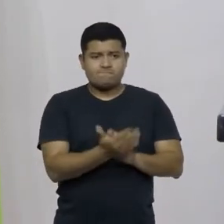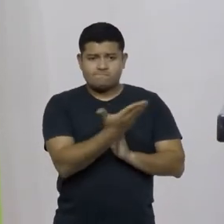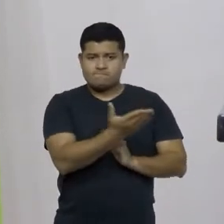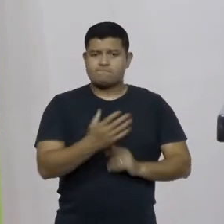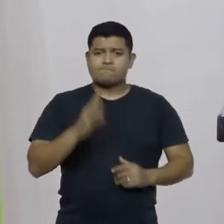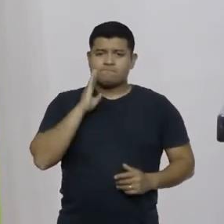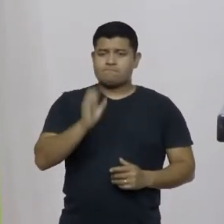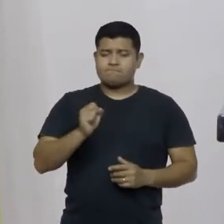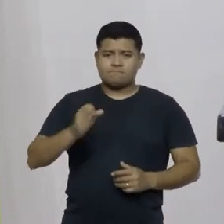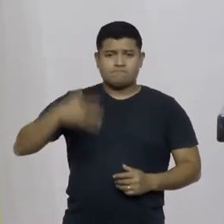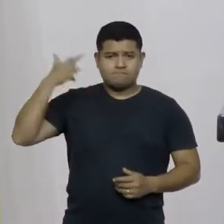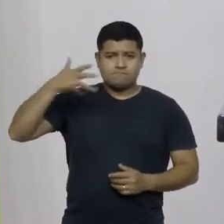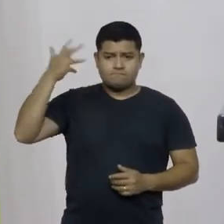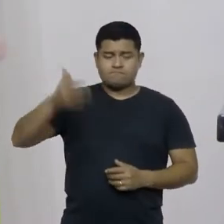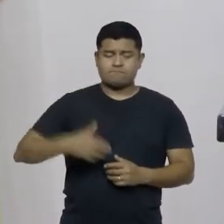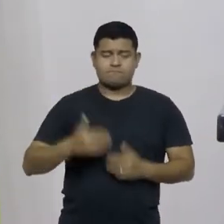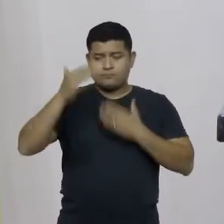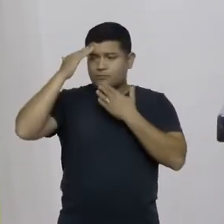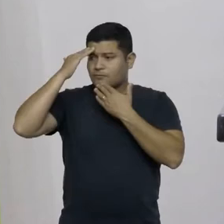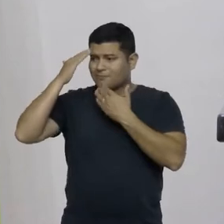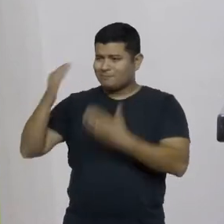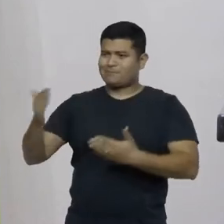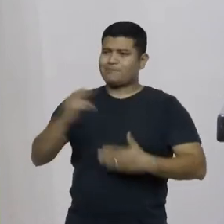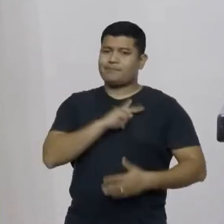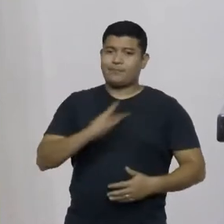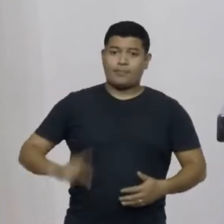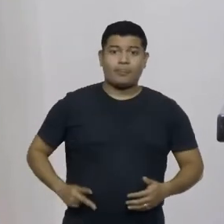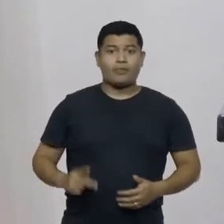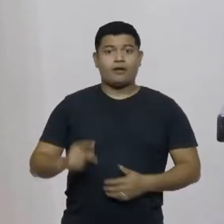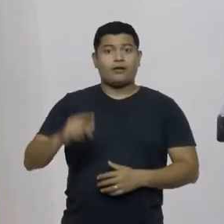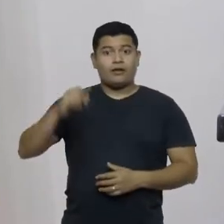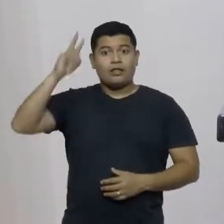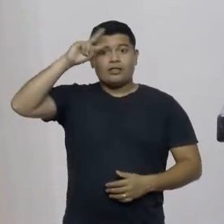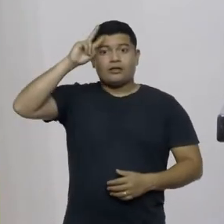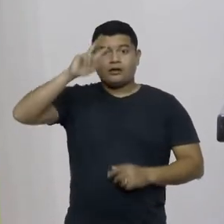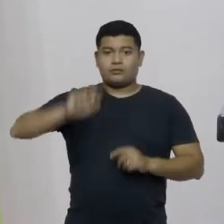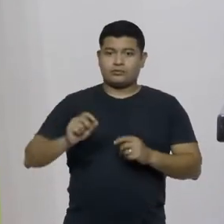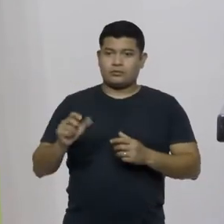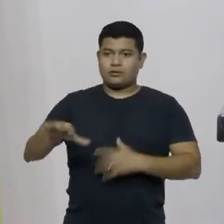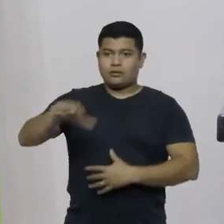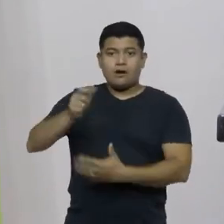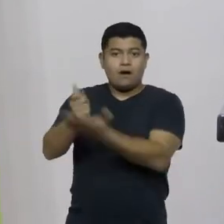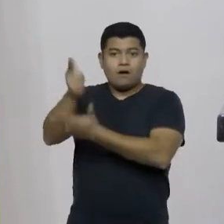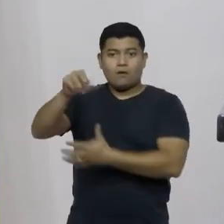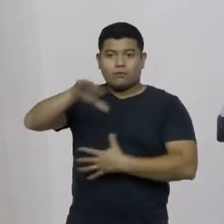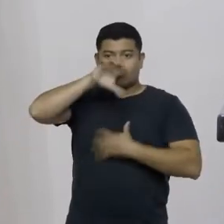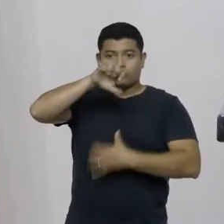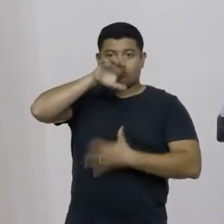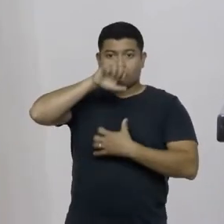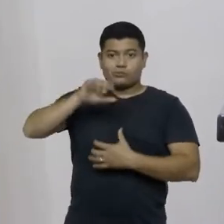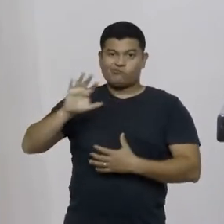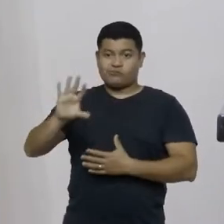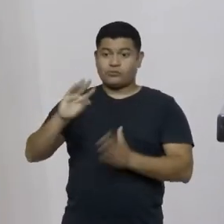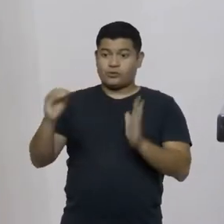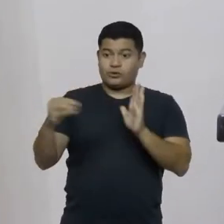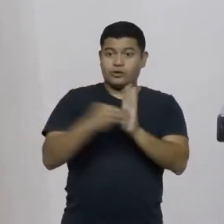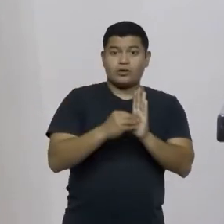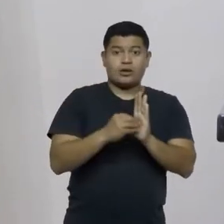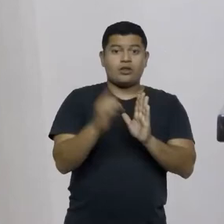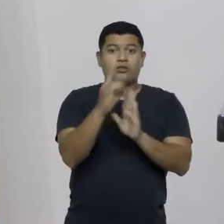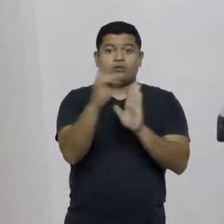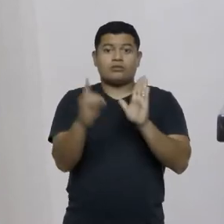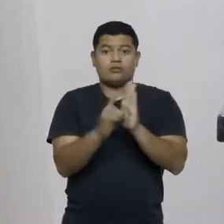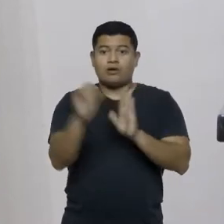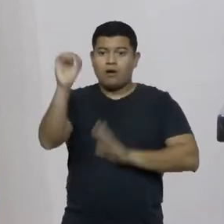eu quero lembrar a todos que a compra dos respiradores fantasmas ela não foi nem publicada no diário